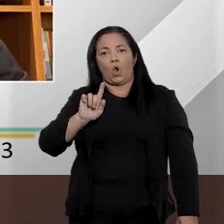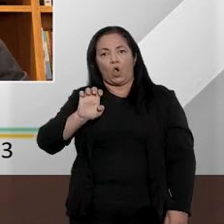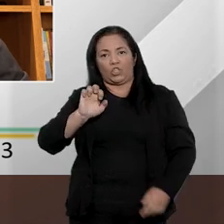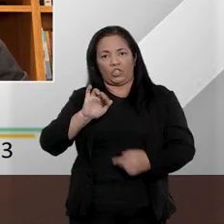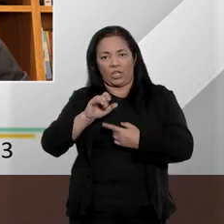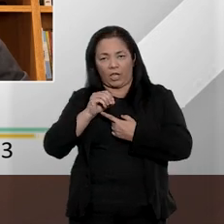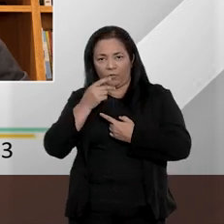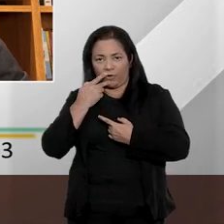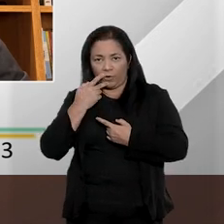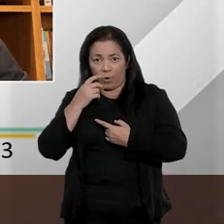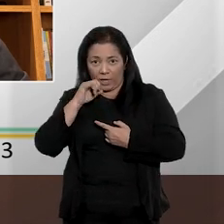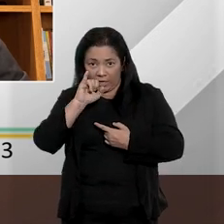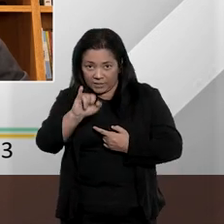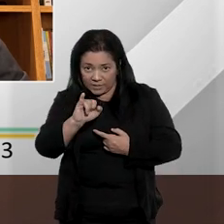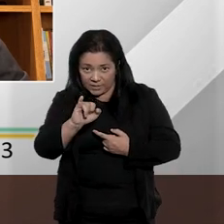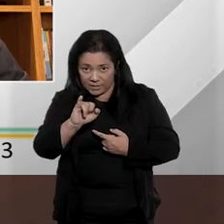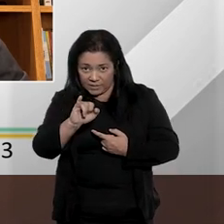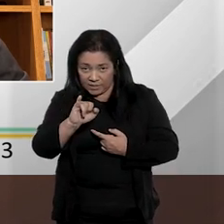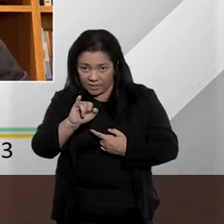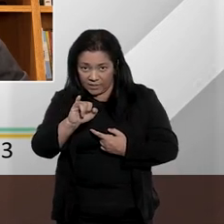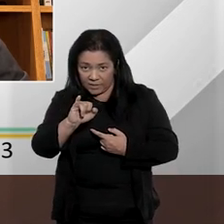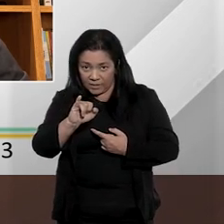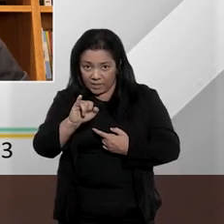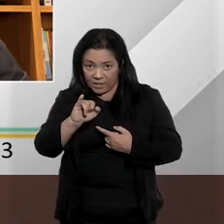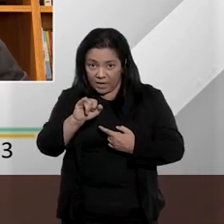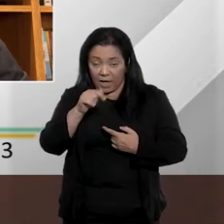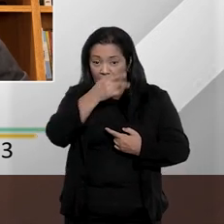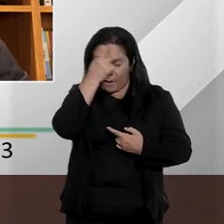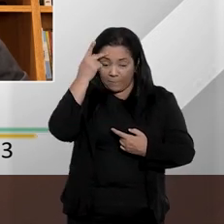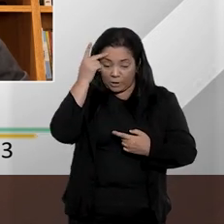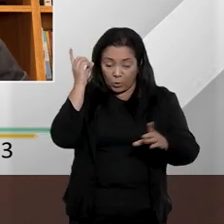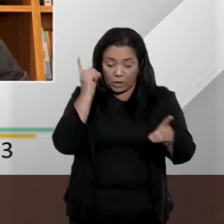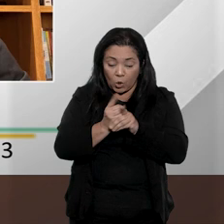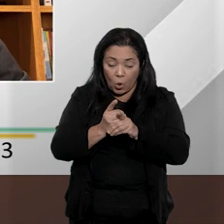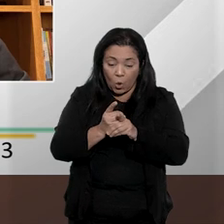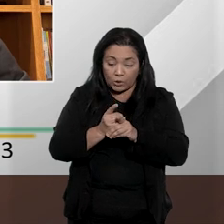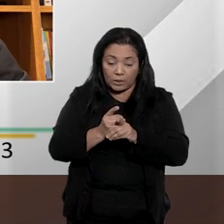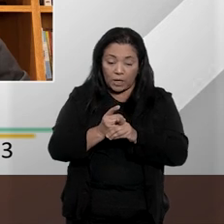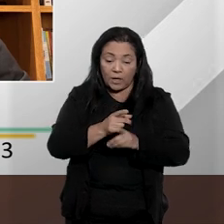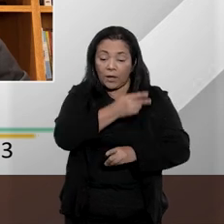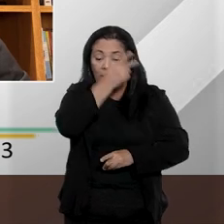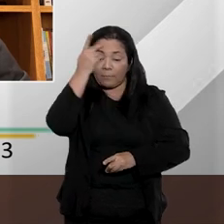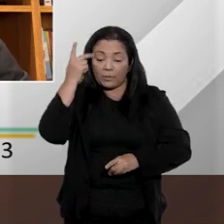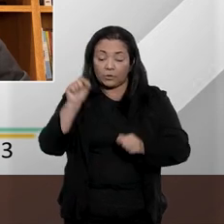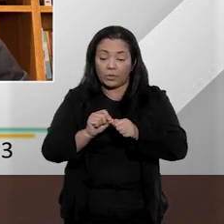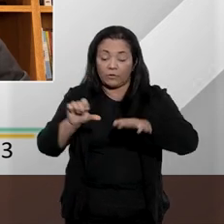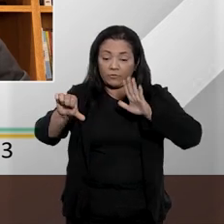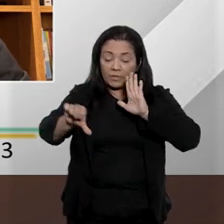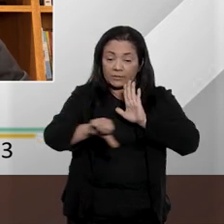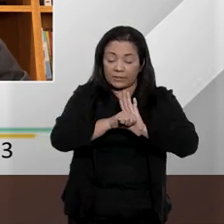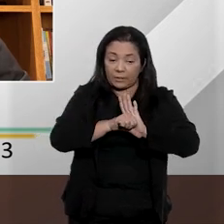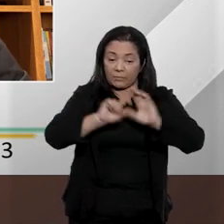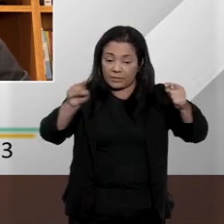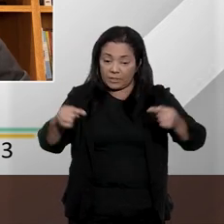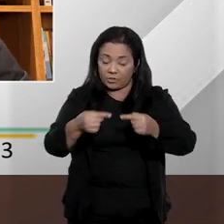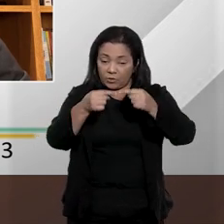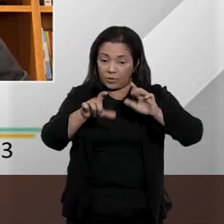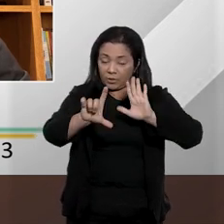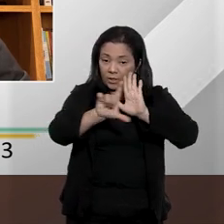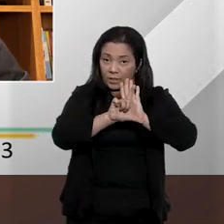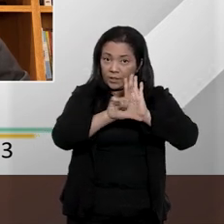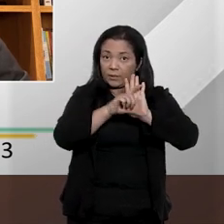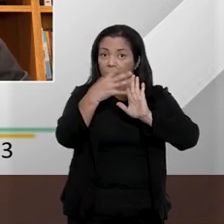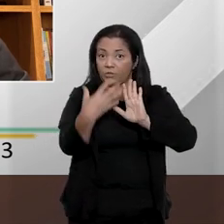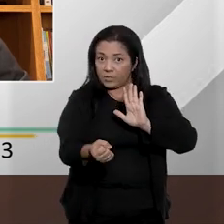reconhecimento for feito em desacordo com a lei, será inválido e não poderá, segundo o voto do ministro, palavras